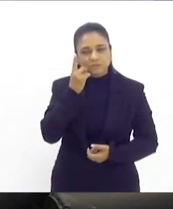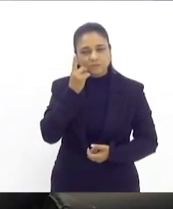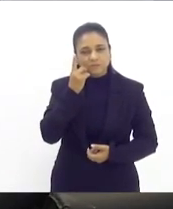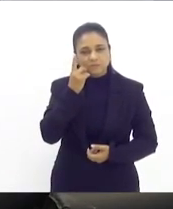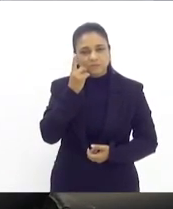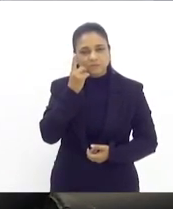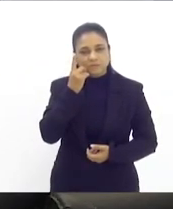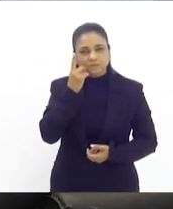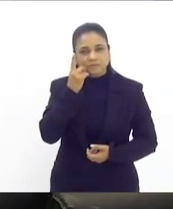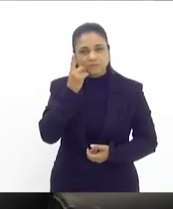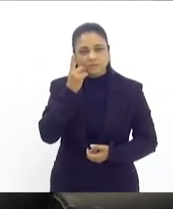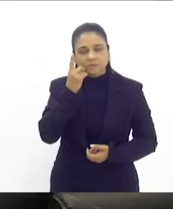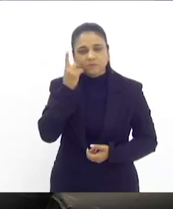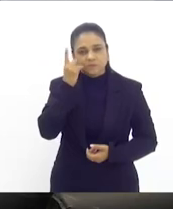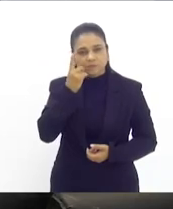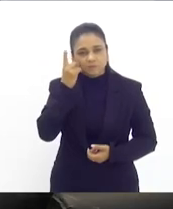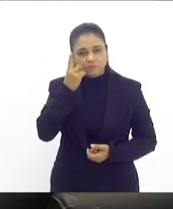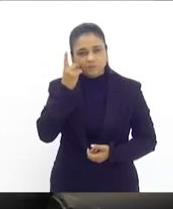Deputado...